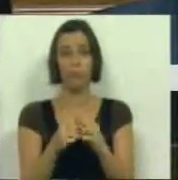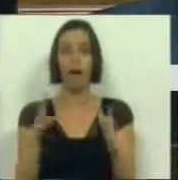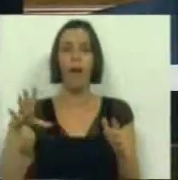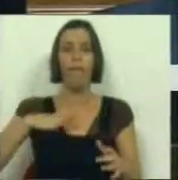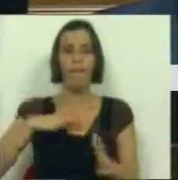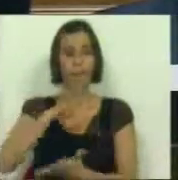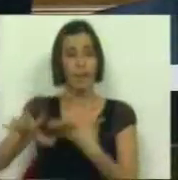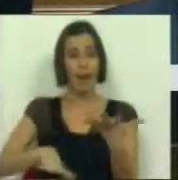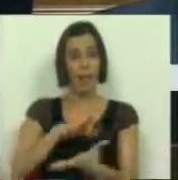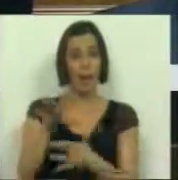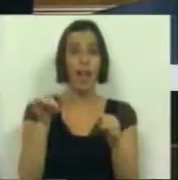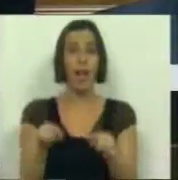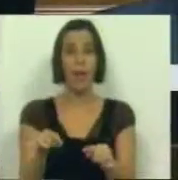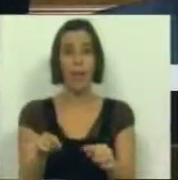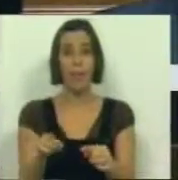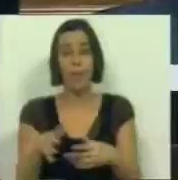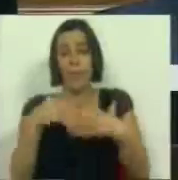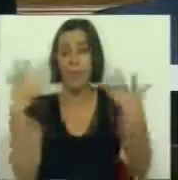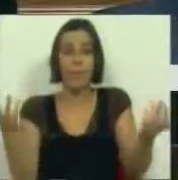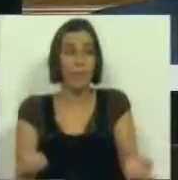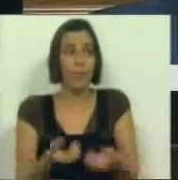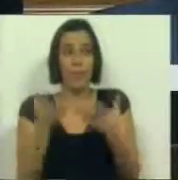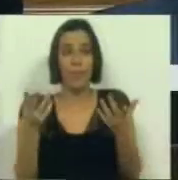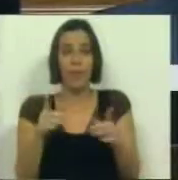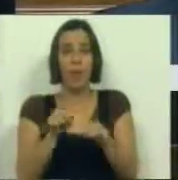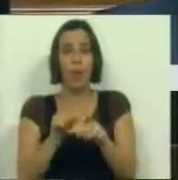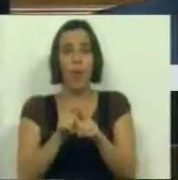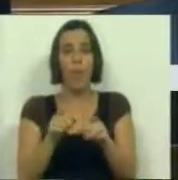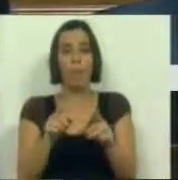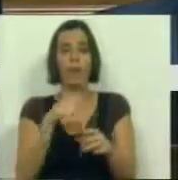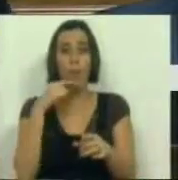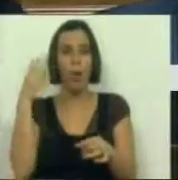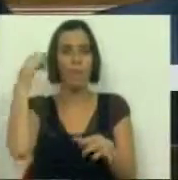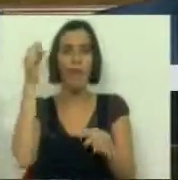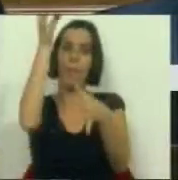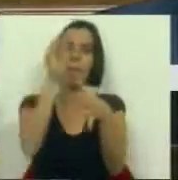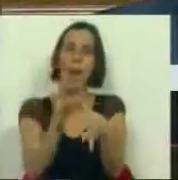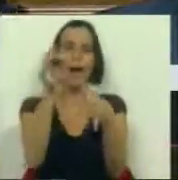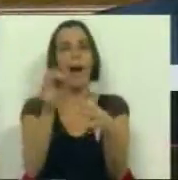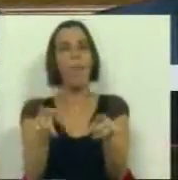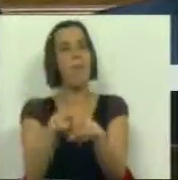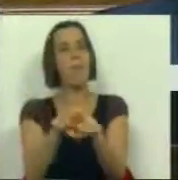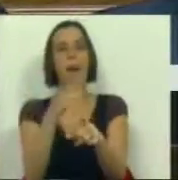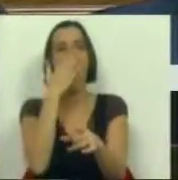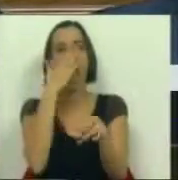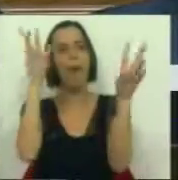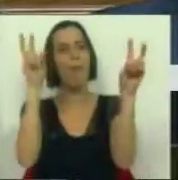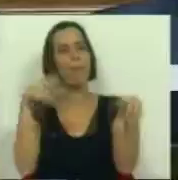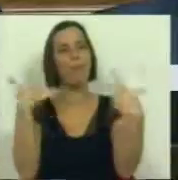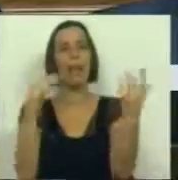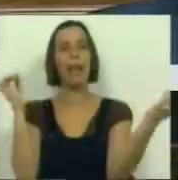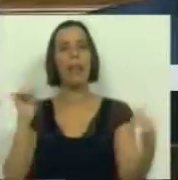trapalhão que tem este, sim, este cereja em cima do bolo, que é o facto de terem uma espécie de um